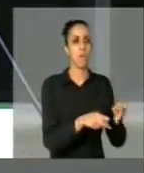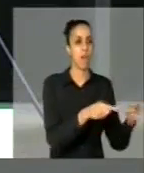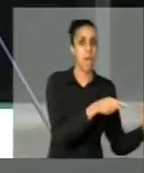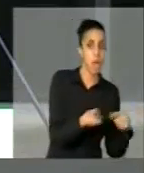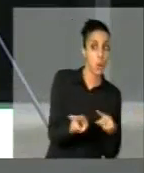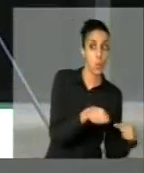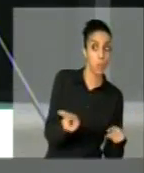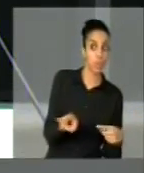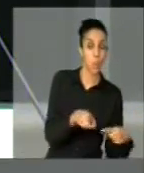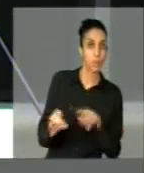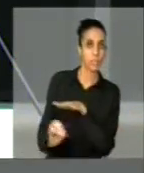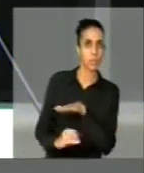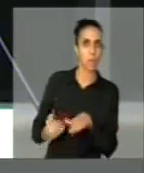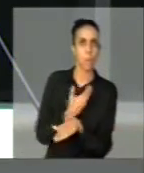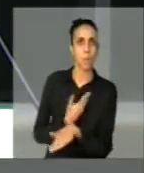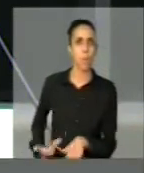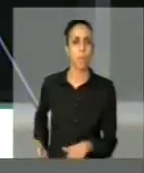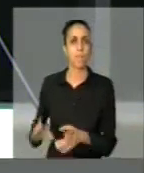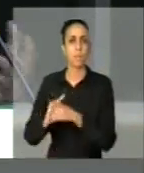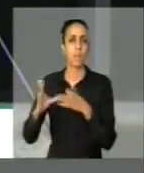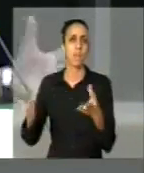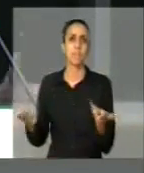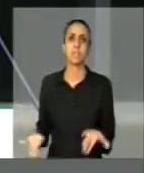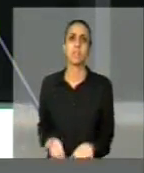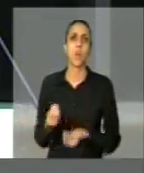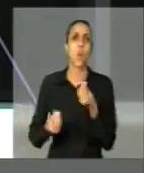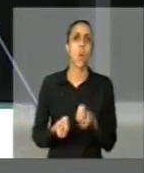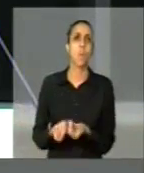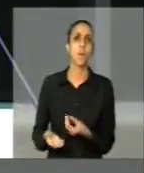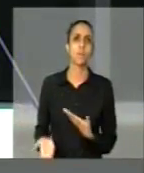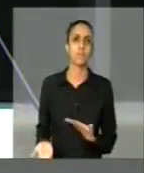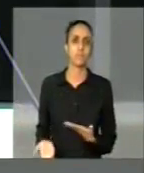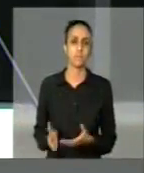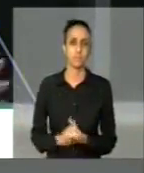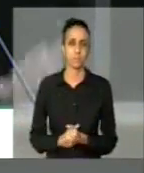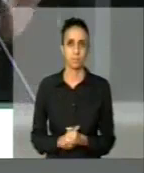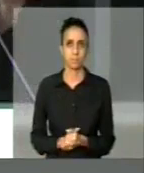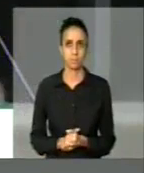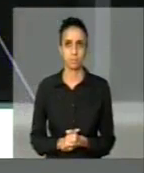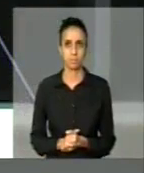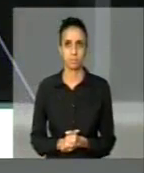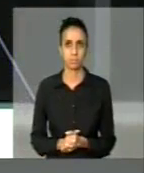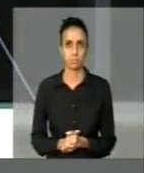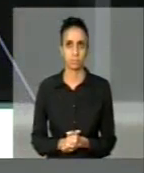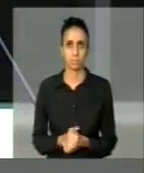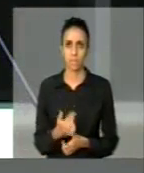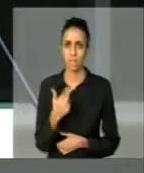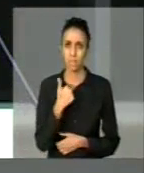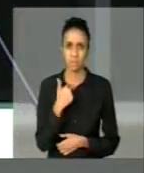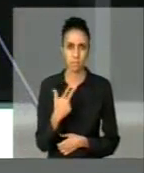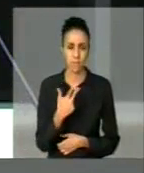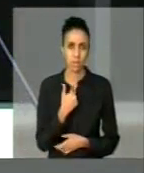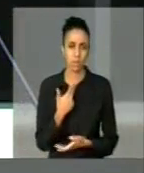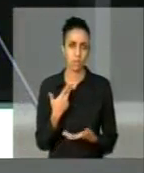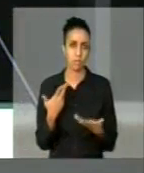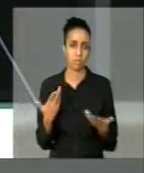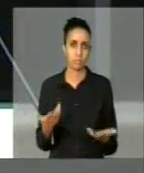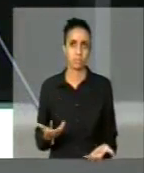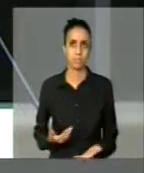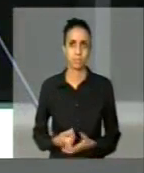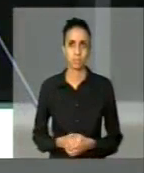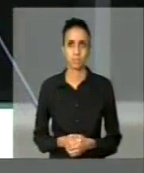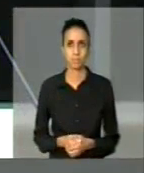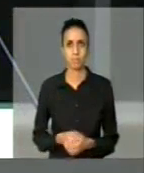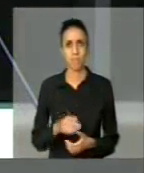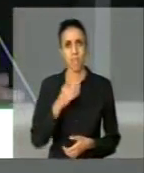instituições democráticas que integram o Estado Democrático de Direito. Não é possível, para o presidente, deputados